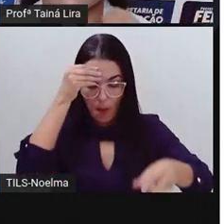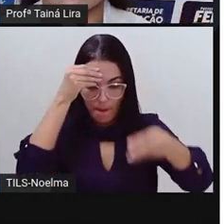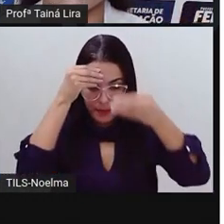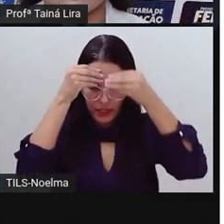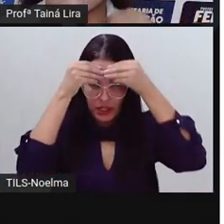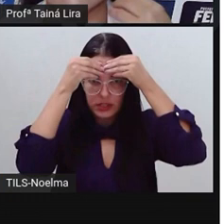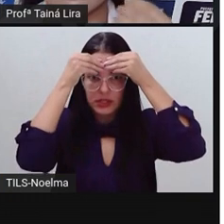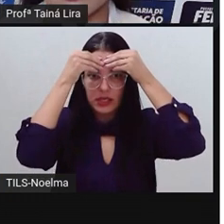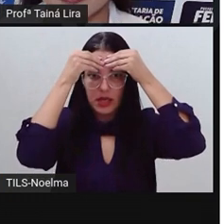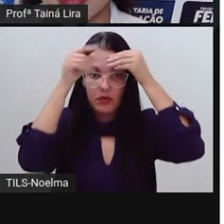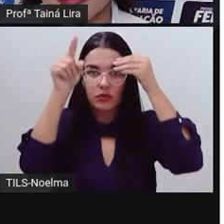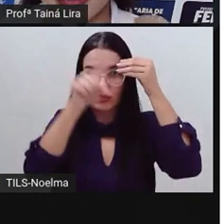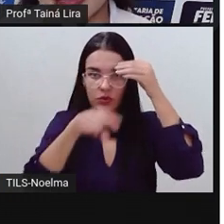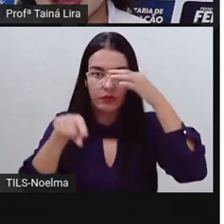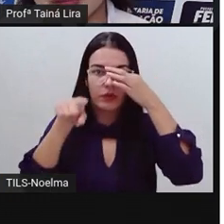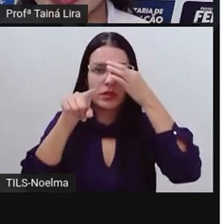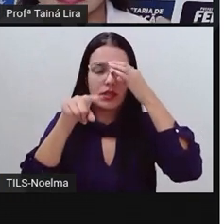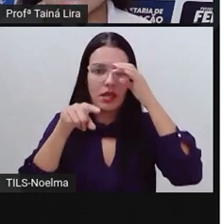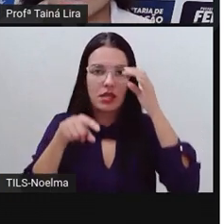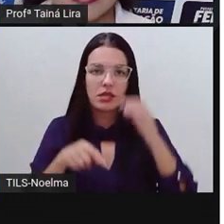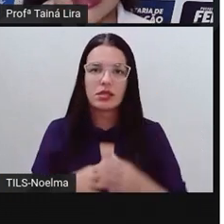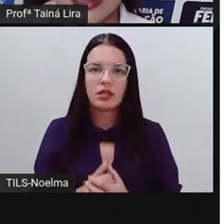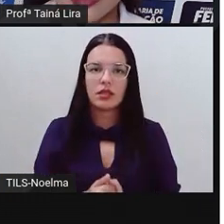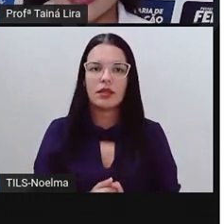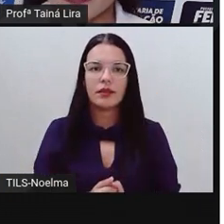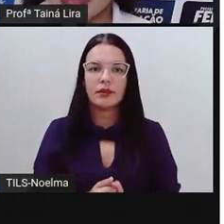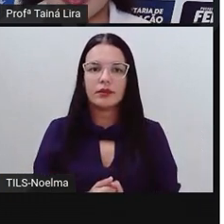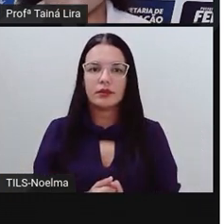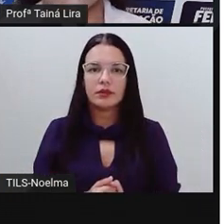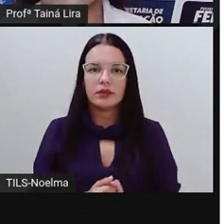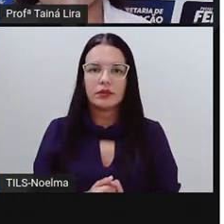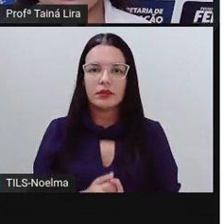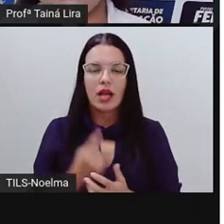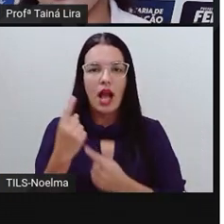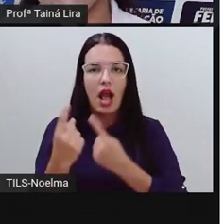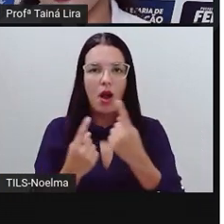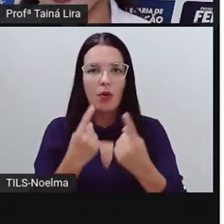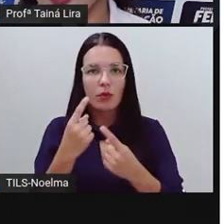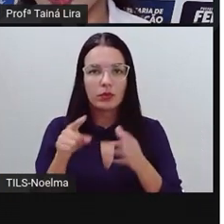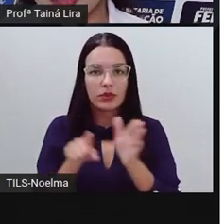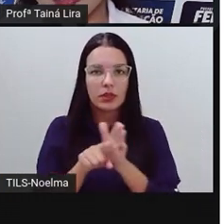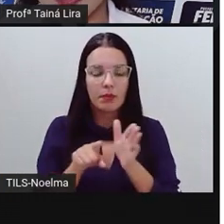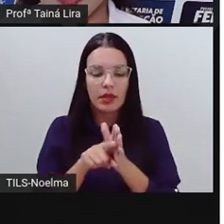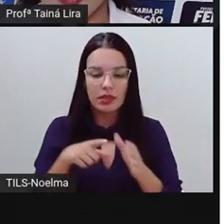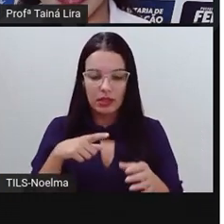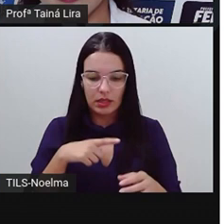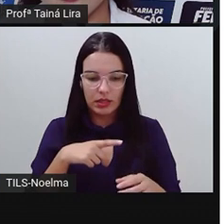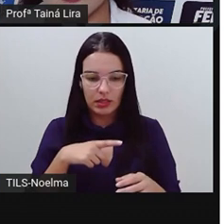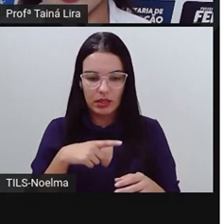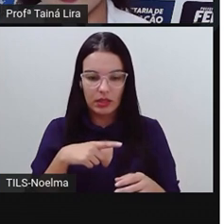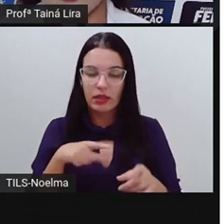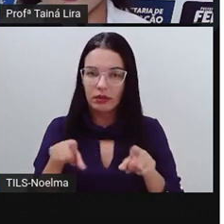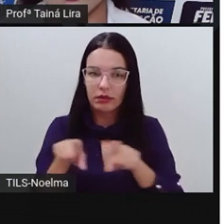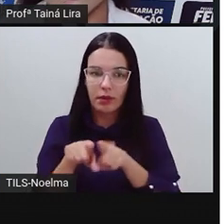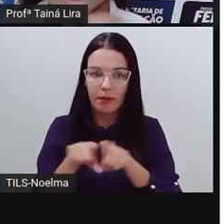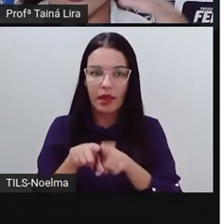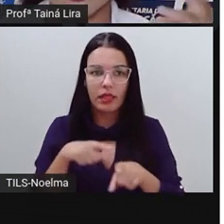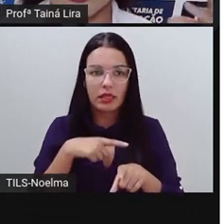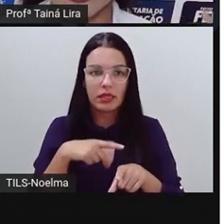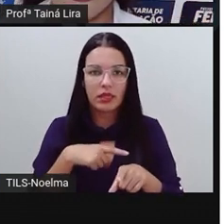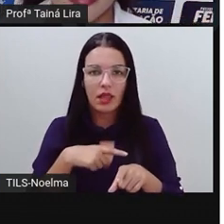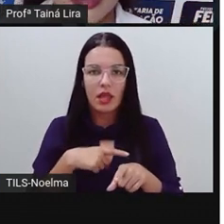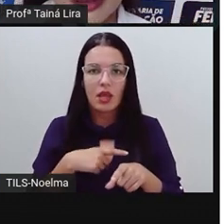a gente entender do que é que esse gráfico está falando, certo? Alguns vêm com a fonte, não é? Ou seja, de onde